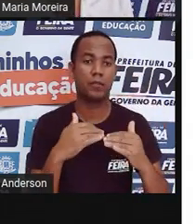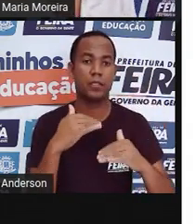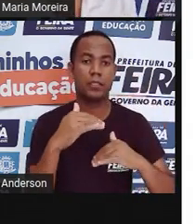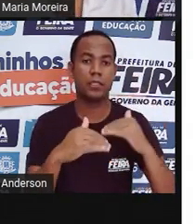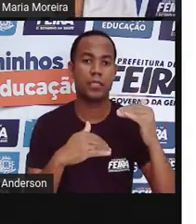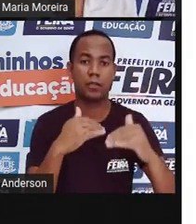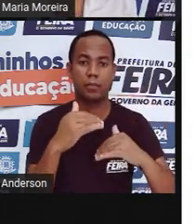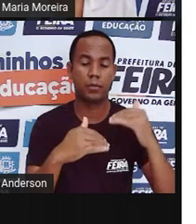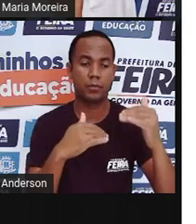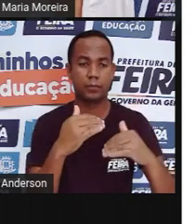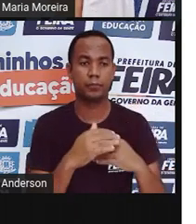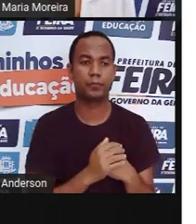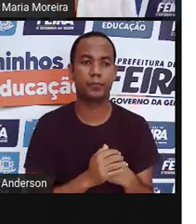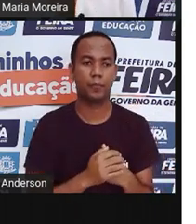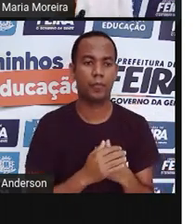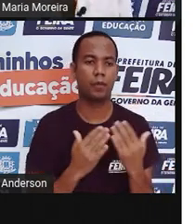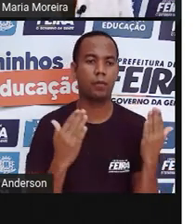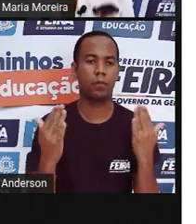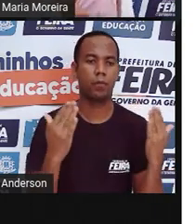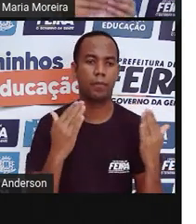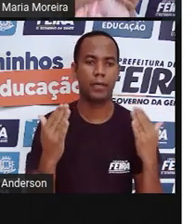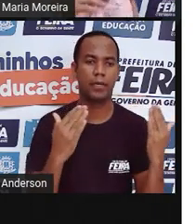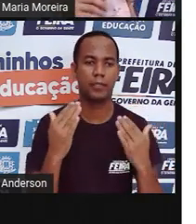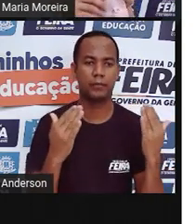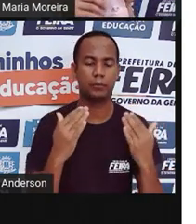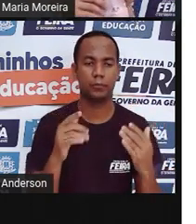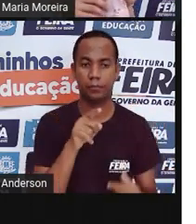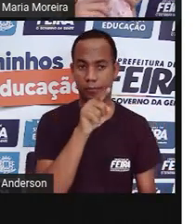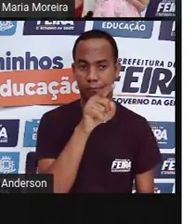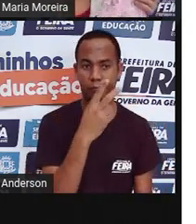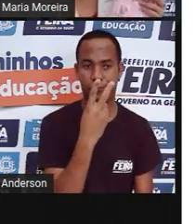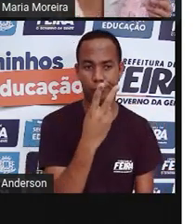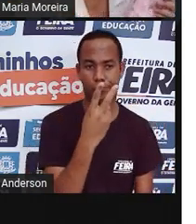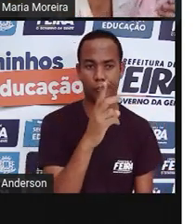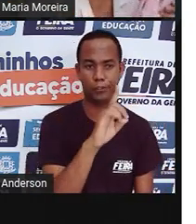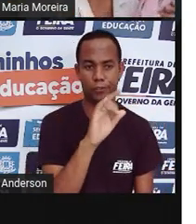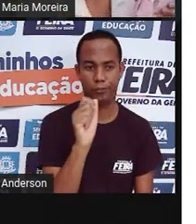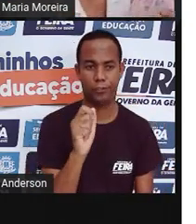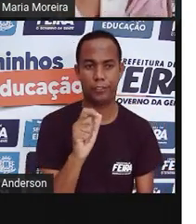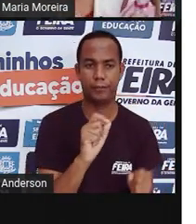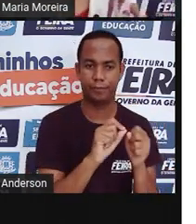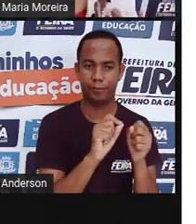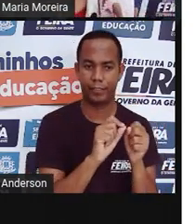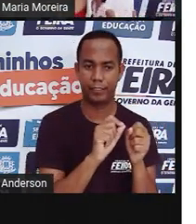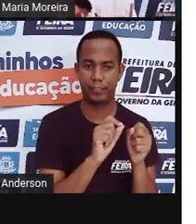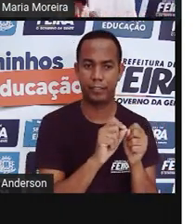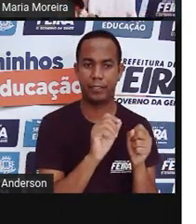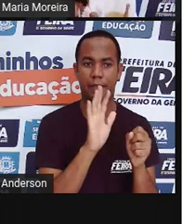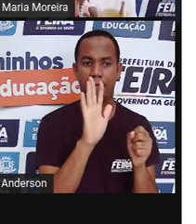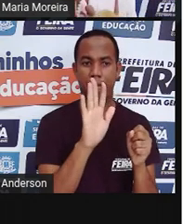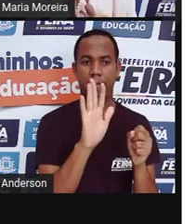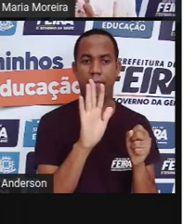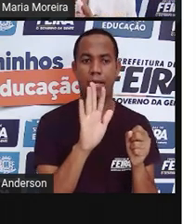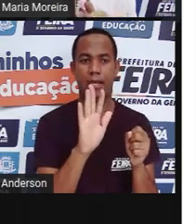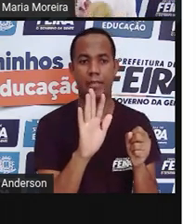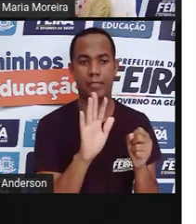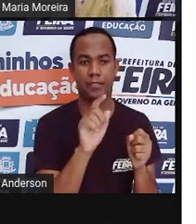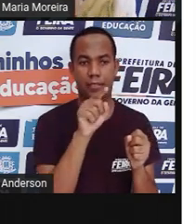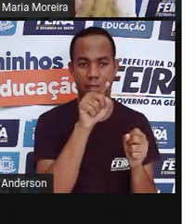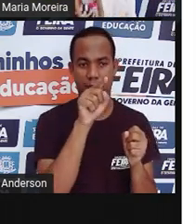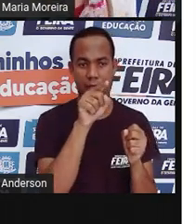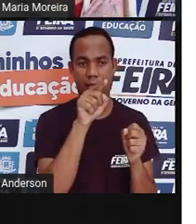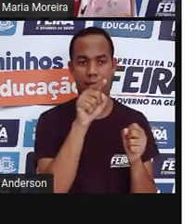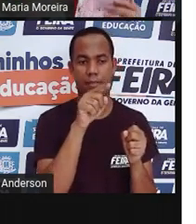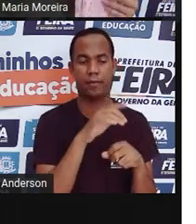a Pró vai fazer um comparativo aqui. A Pró levou dois dias para fazer José Finos, certo? Só que essa boneca aqui, essa